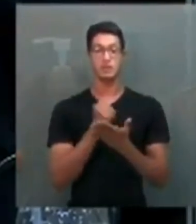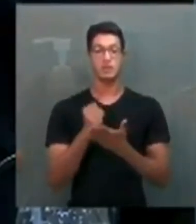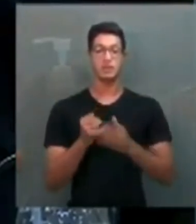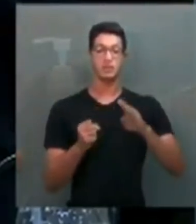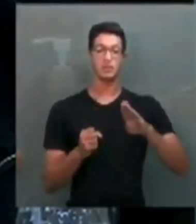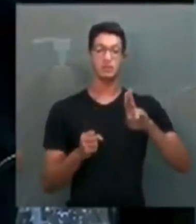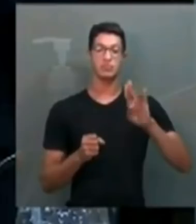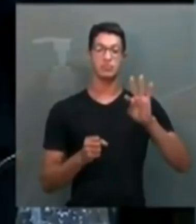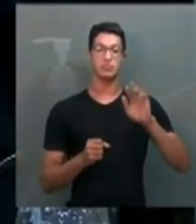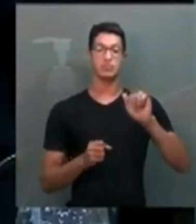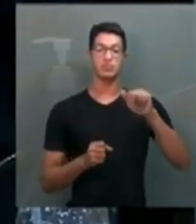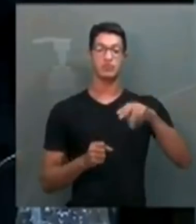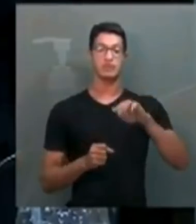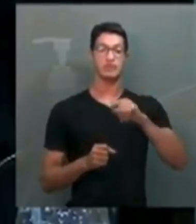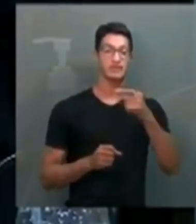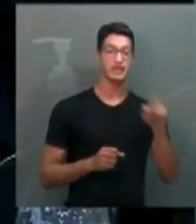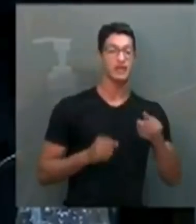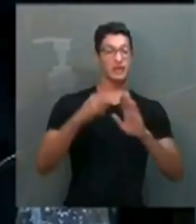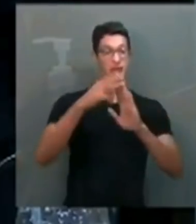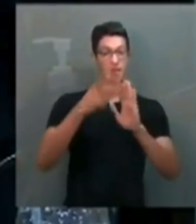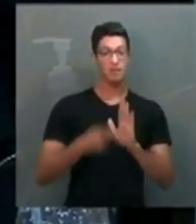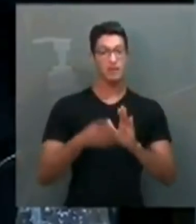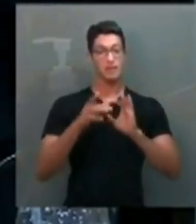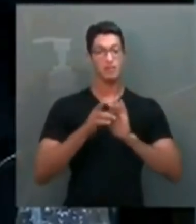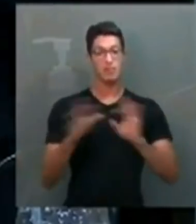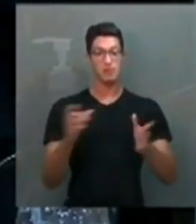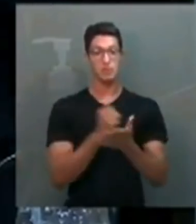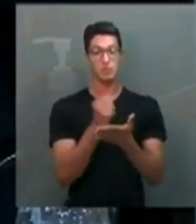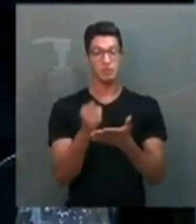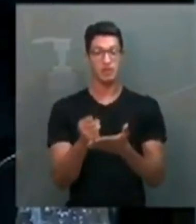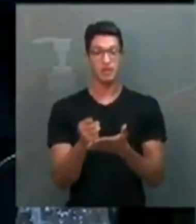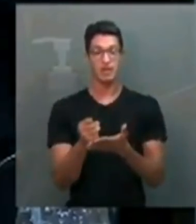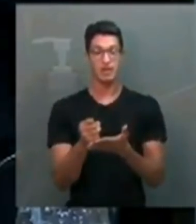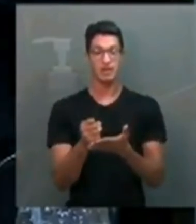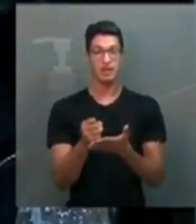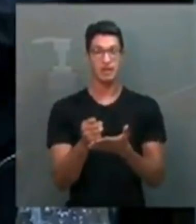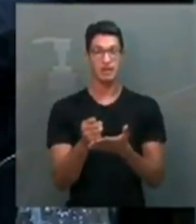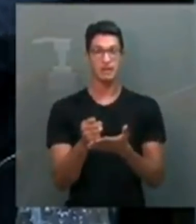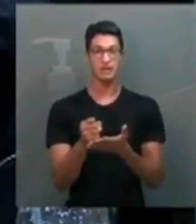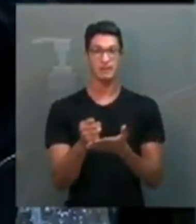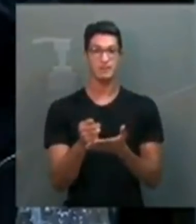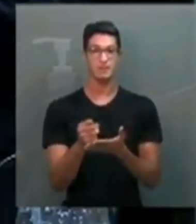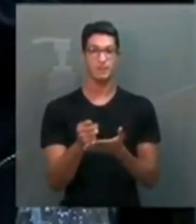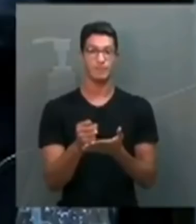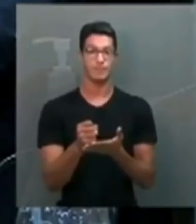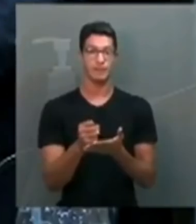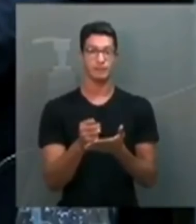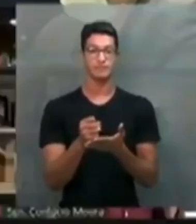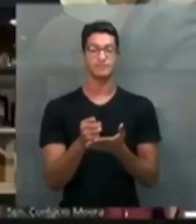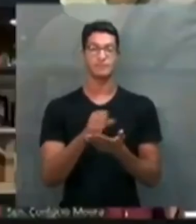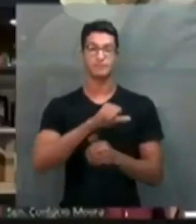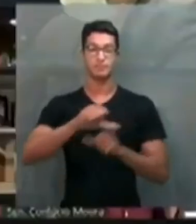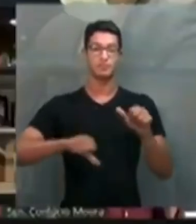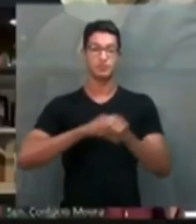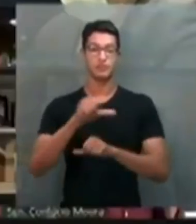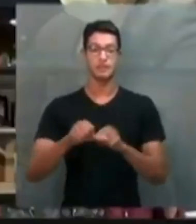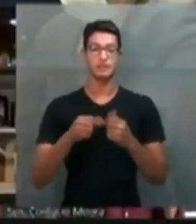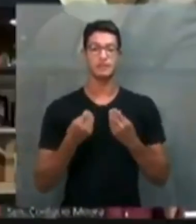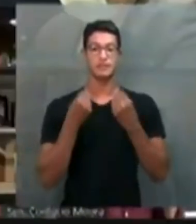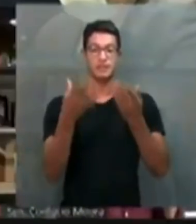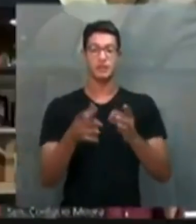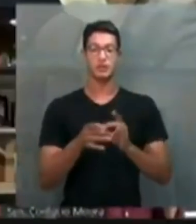Butantan foi a medida provisória que permitiu contratar, foi a mudança que deu